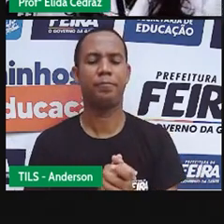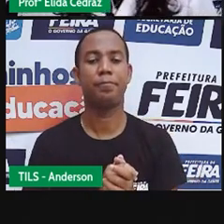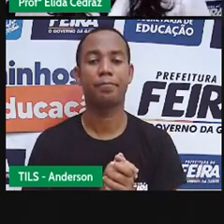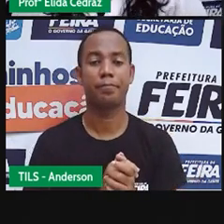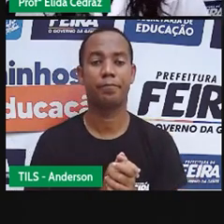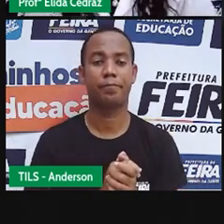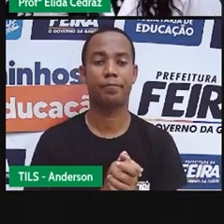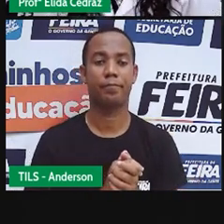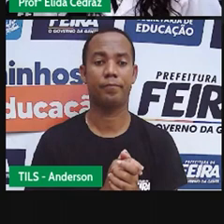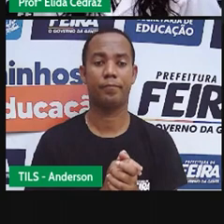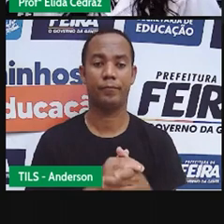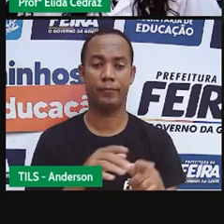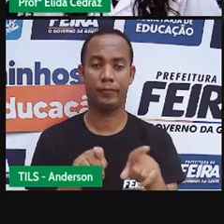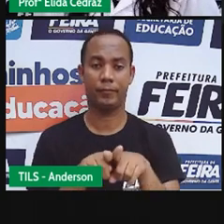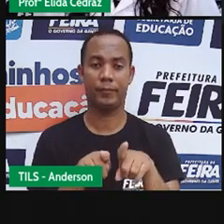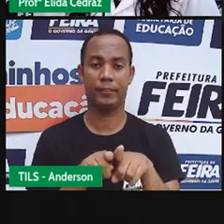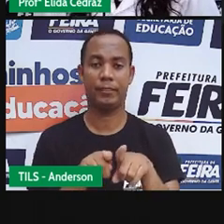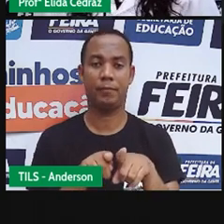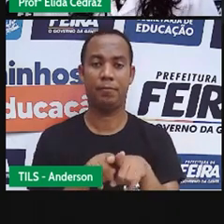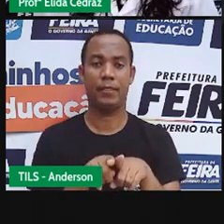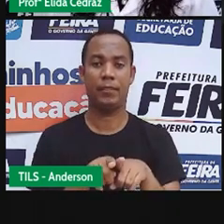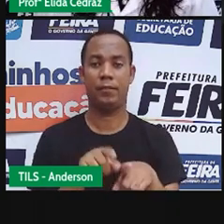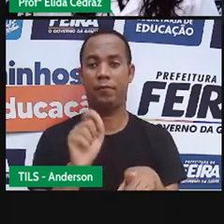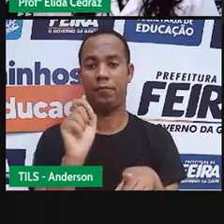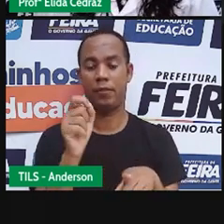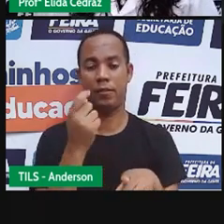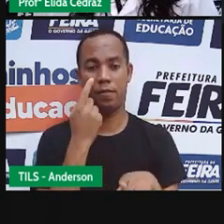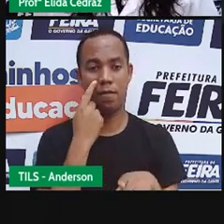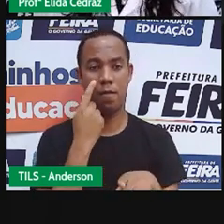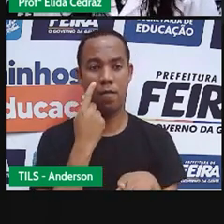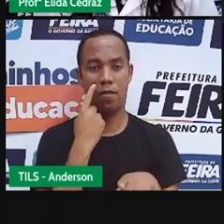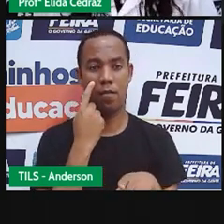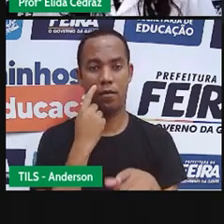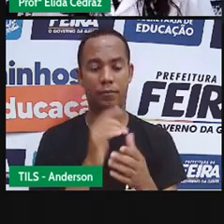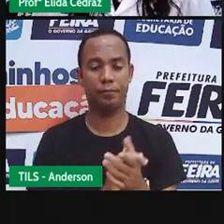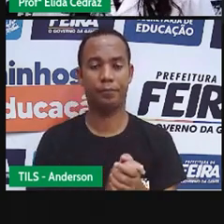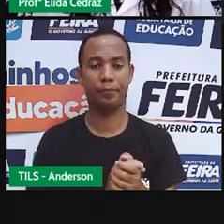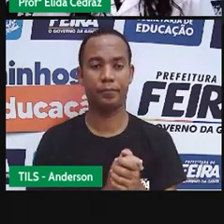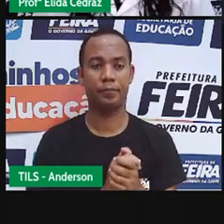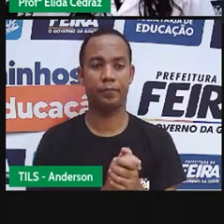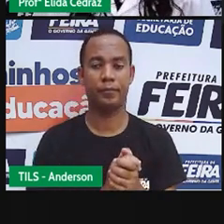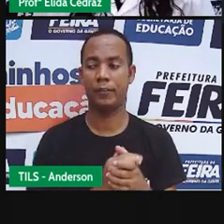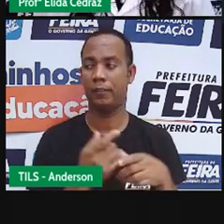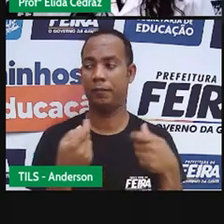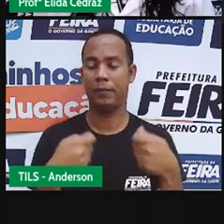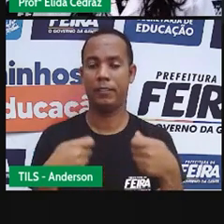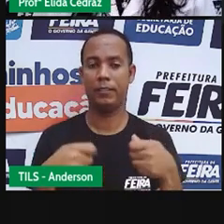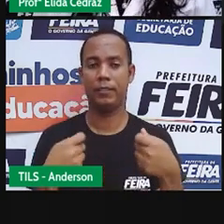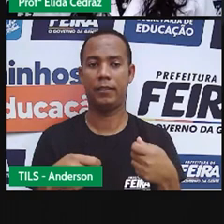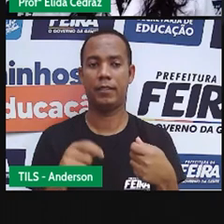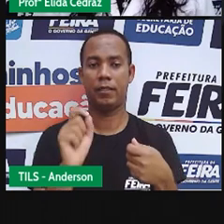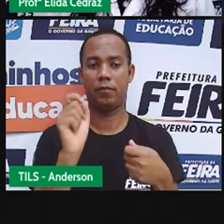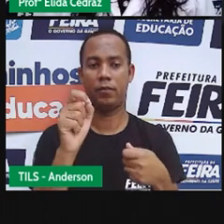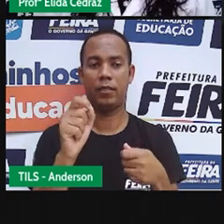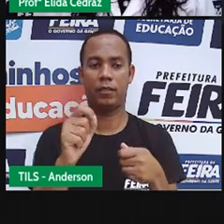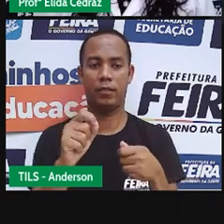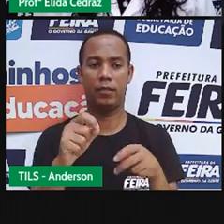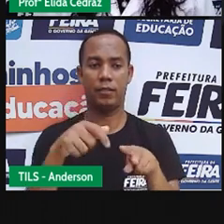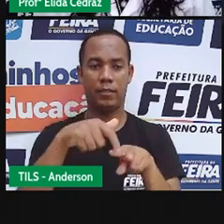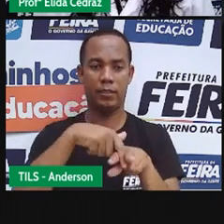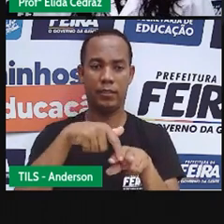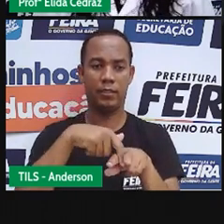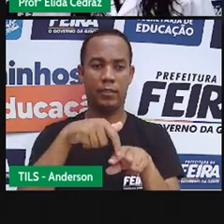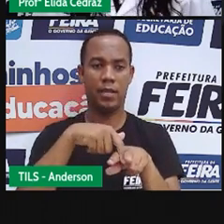Vamos fazer um teste com esses materiais? Olha só. Os materiais que você vai precisar. Uma sandália de